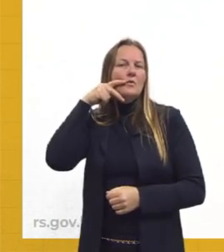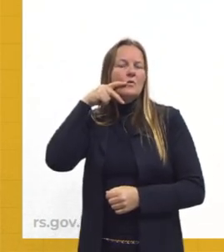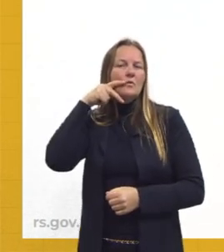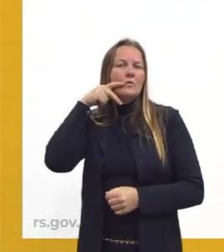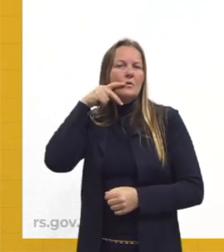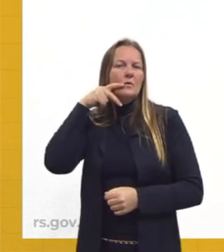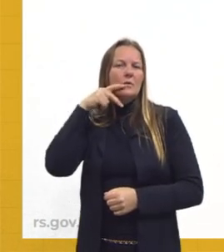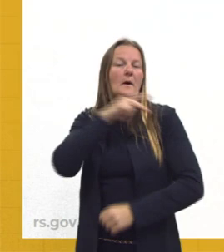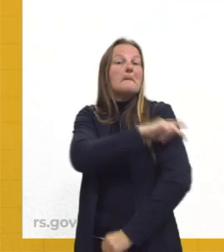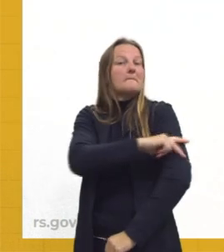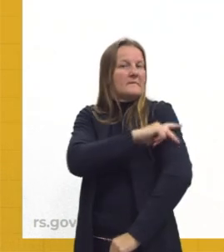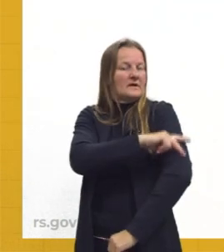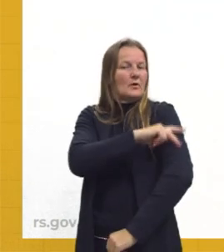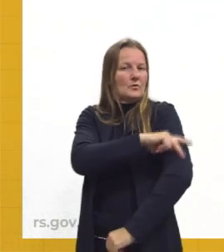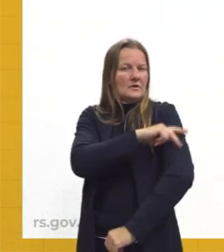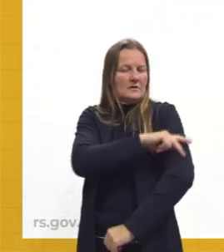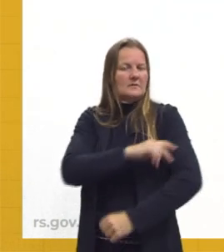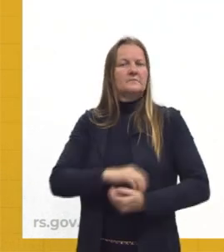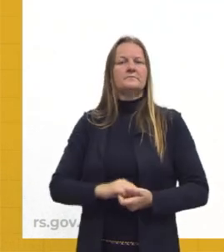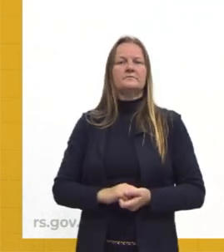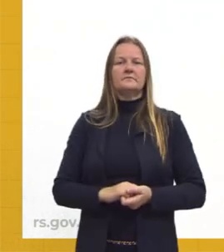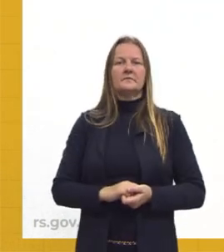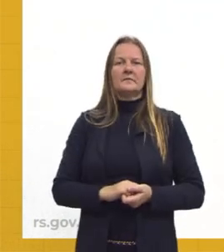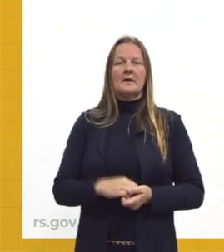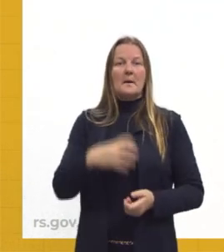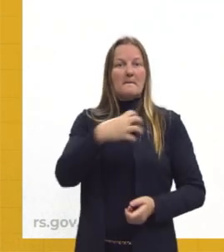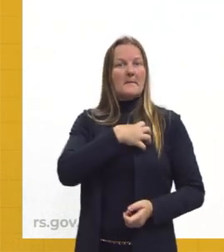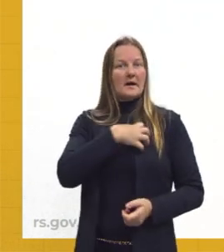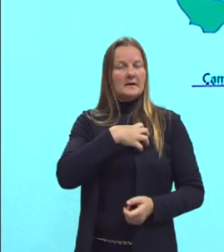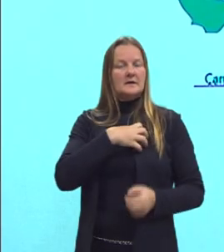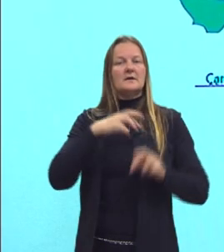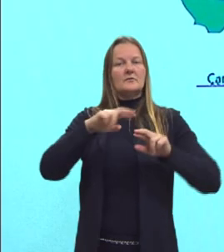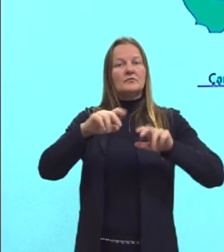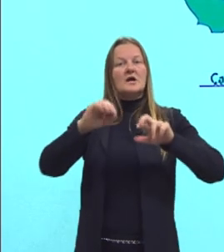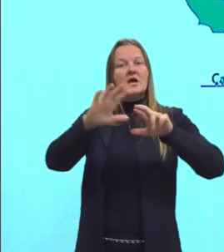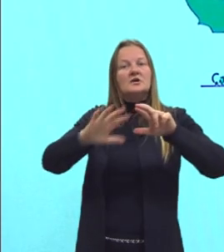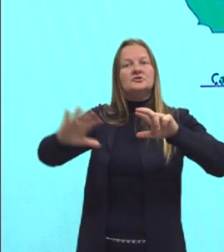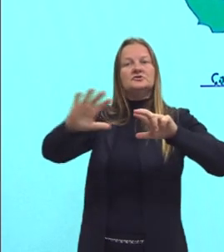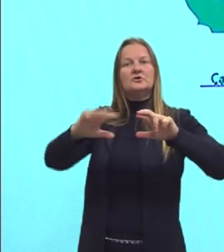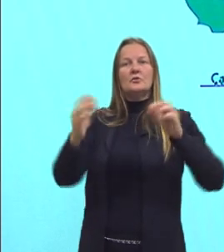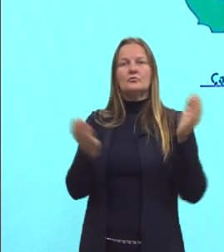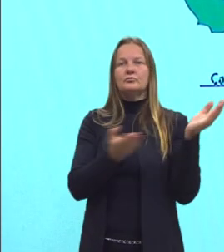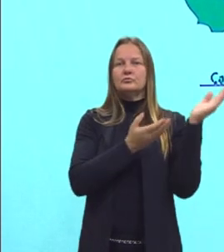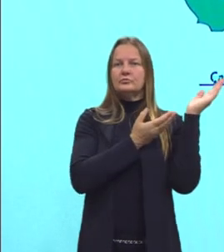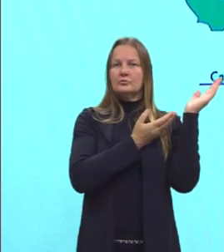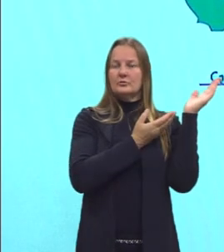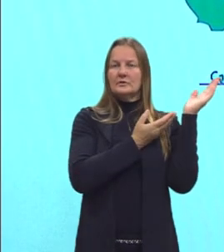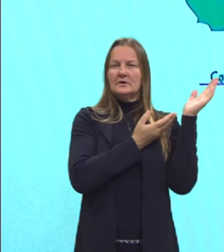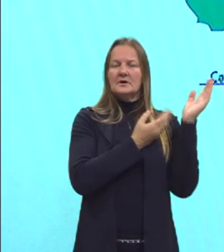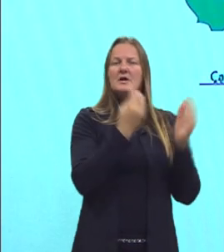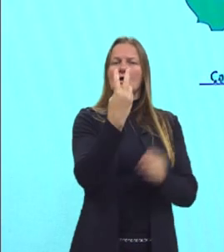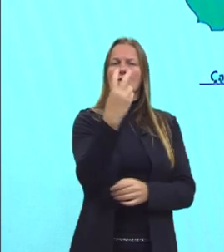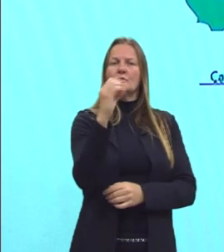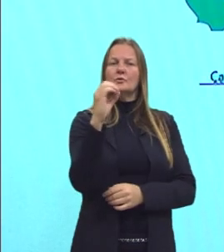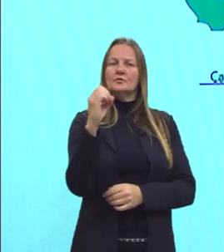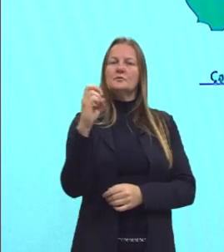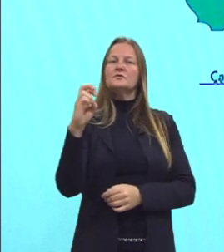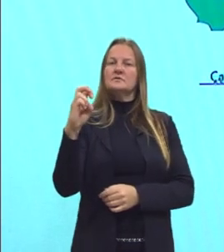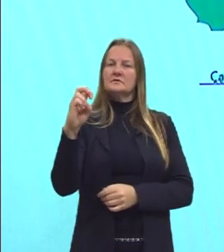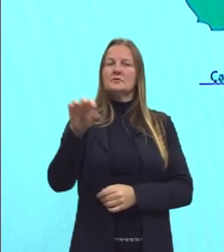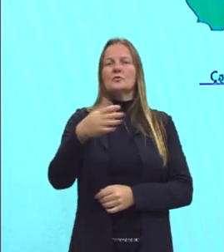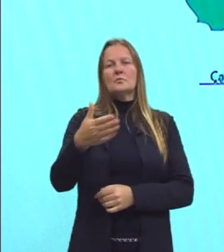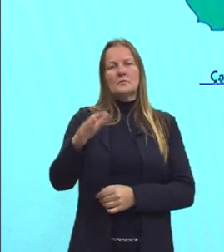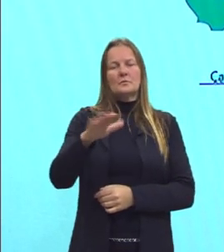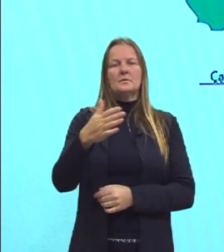mapinha, ó, um mapa, né, pra vocês, mostrando aonde é essa região, tá? Então, desde 2005, que nós temos